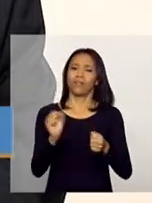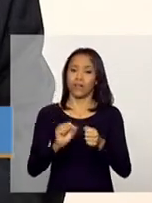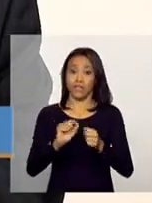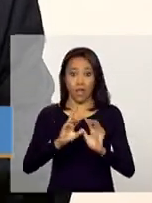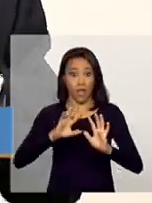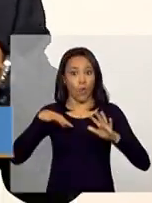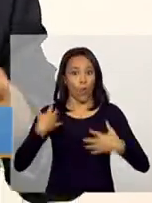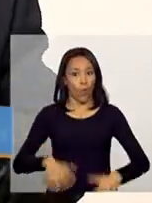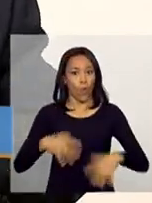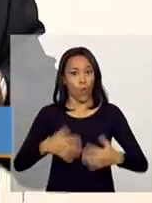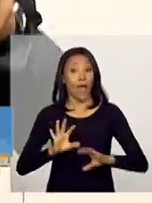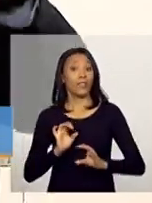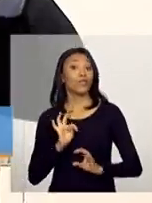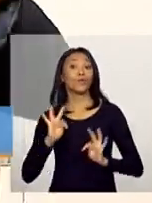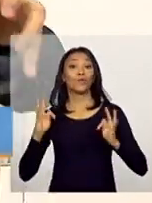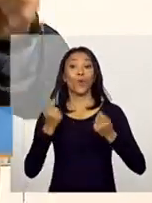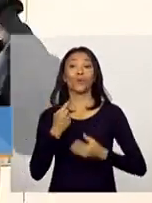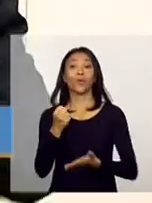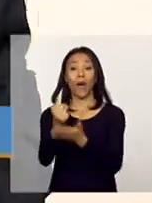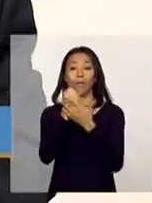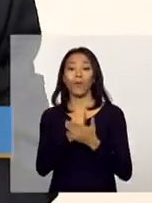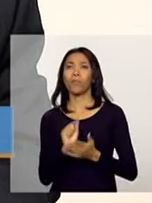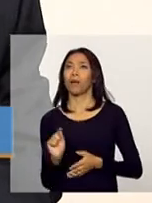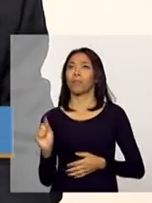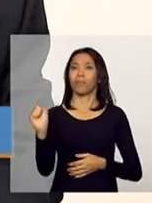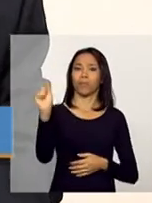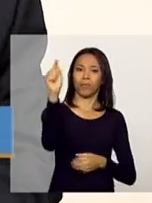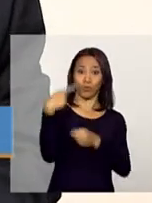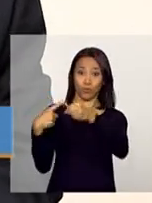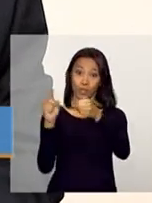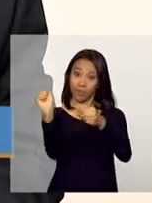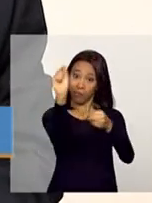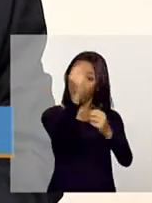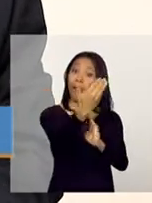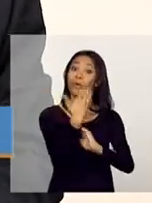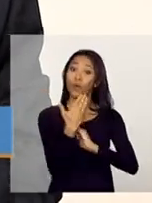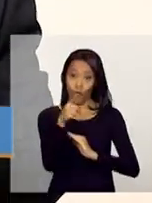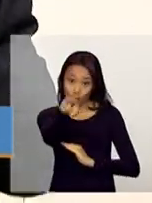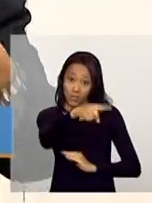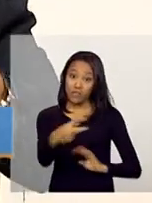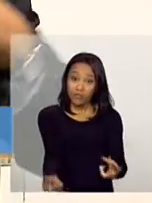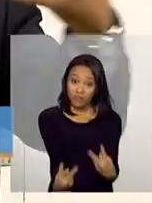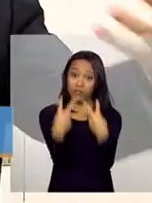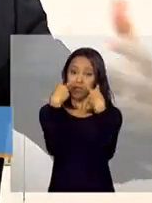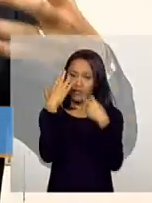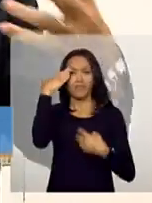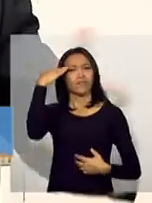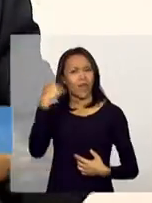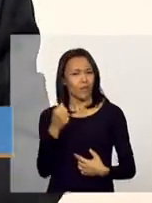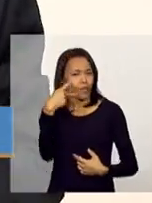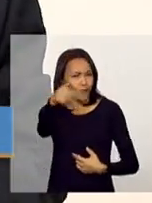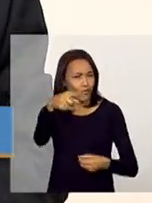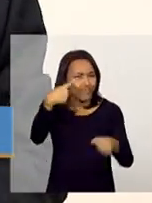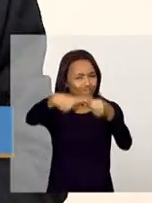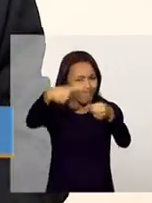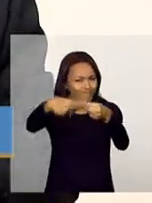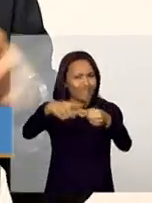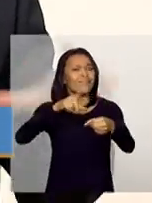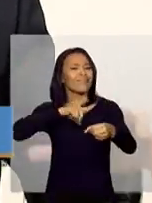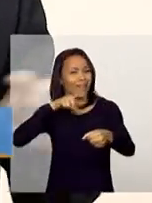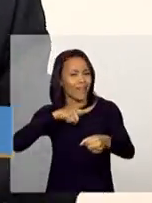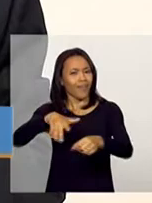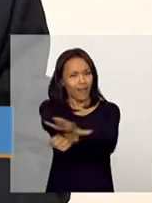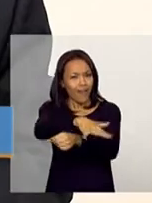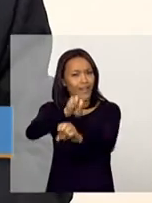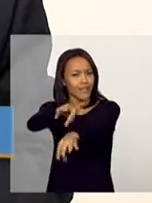tarefa federativa, que o município lá na ponta, né, você que nos acompanha, sabe que lá no seu município tem a área da